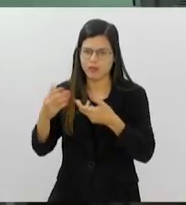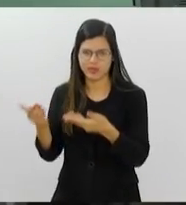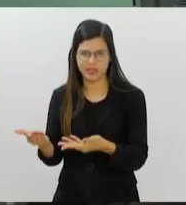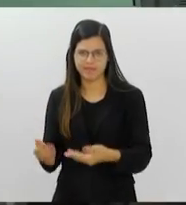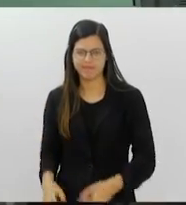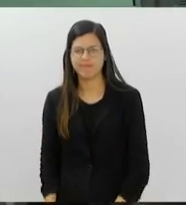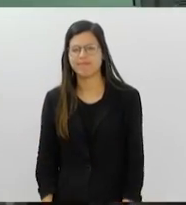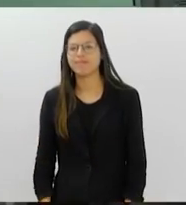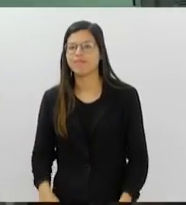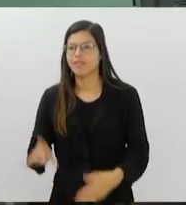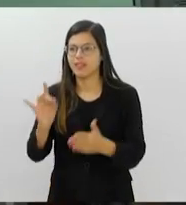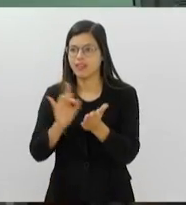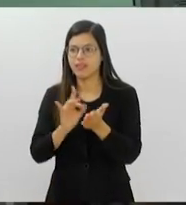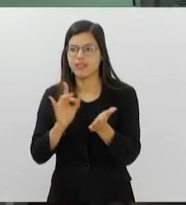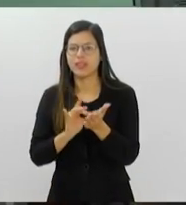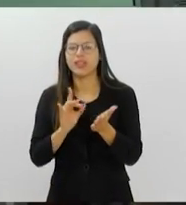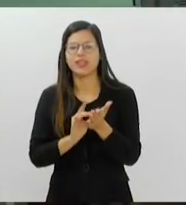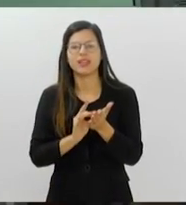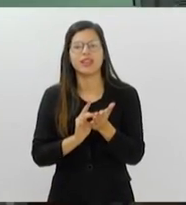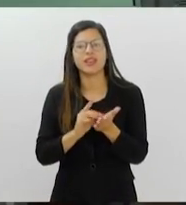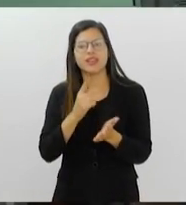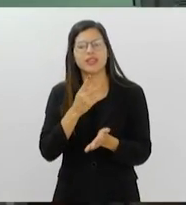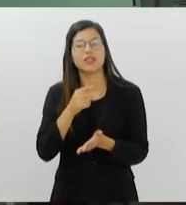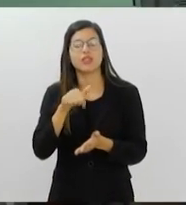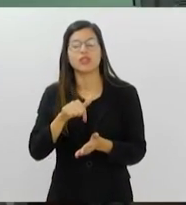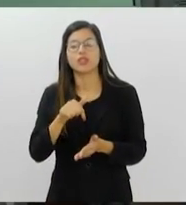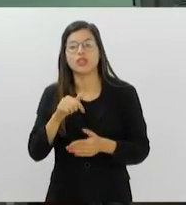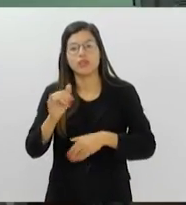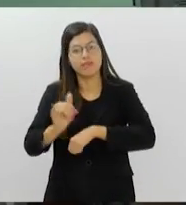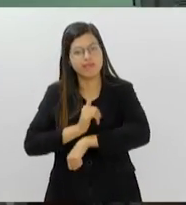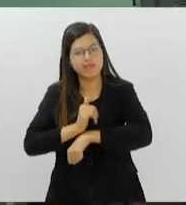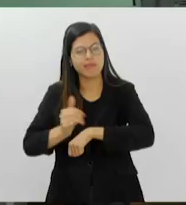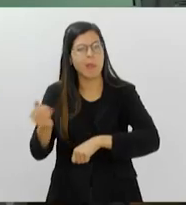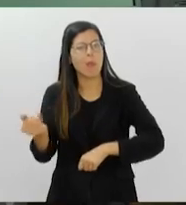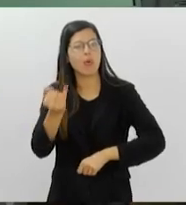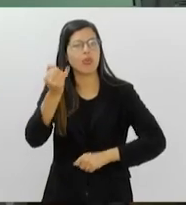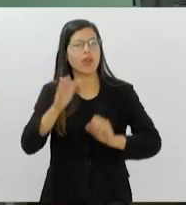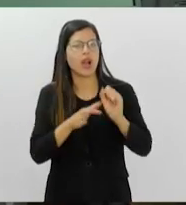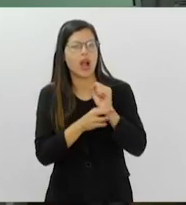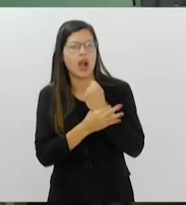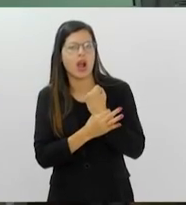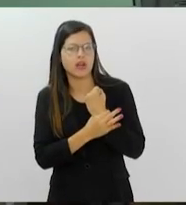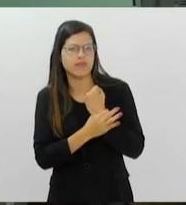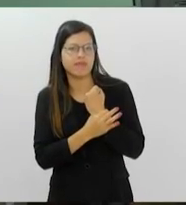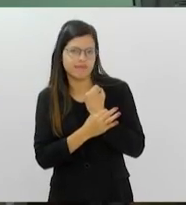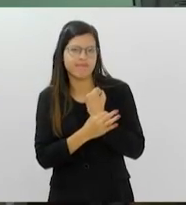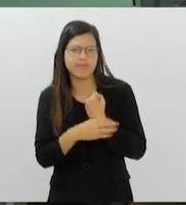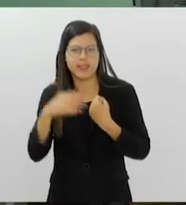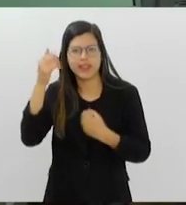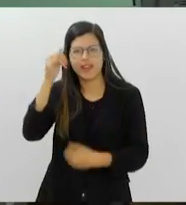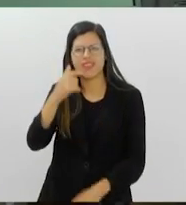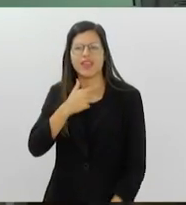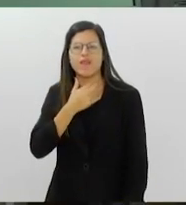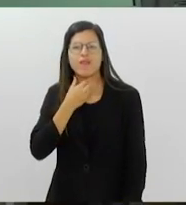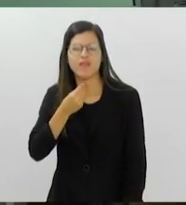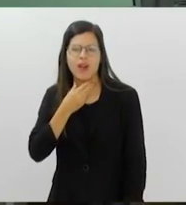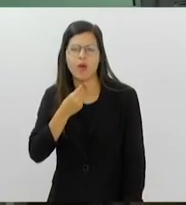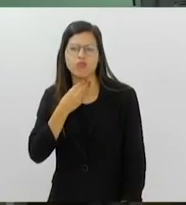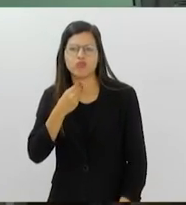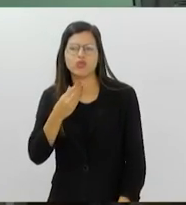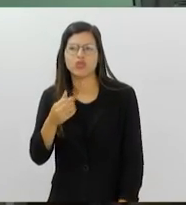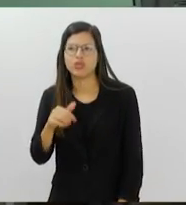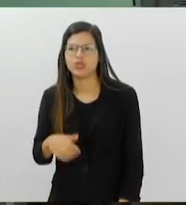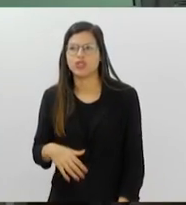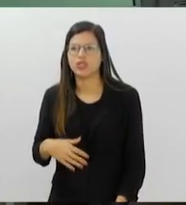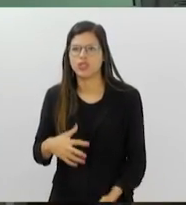É verdade, PV, qualquer dispositivo é importante para garantir a nossa segurança e evitar golpes. Obrigado, agradece ao Thompson